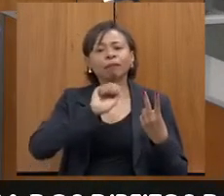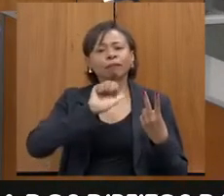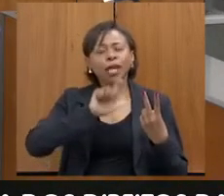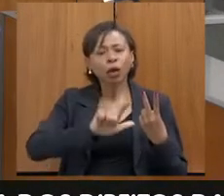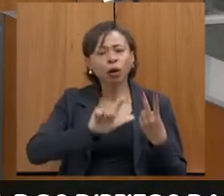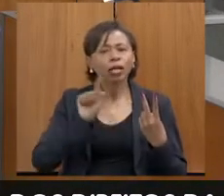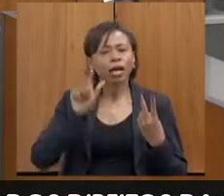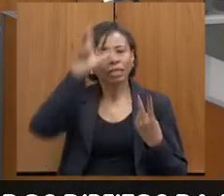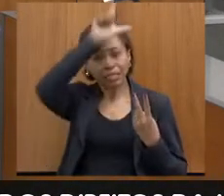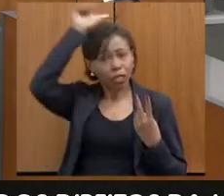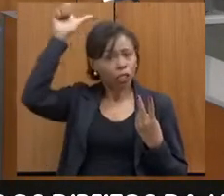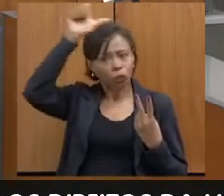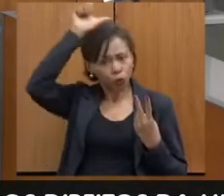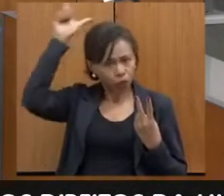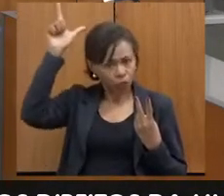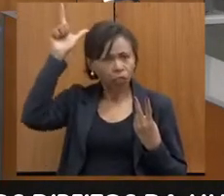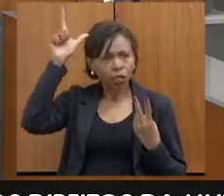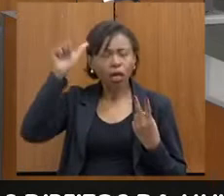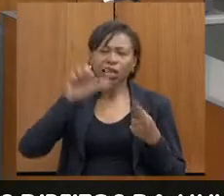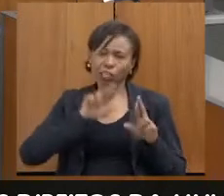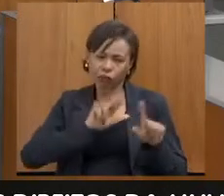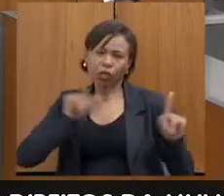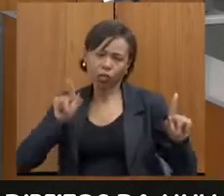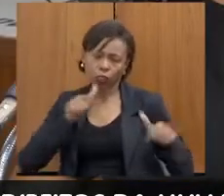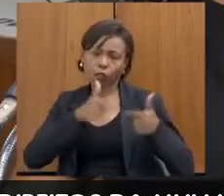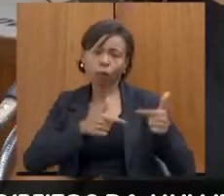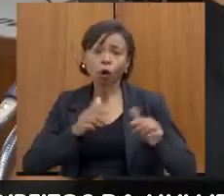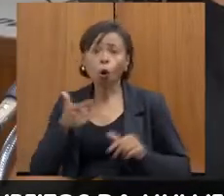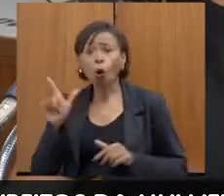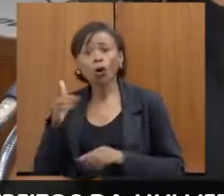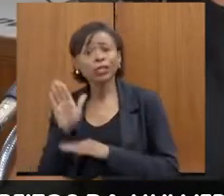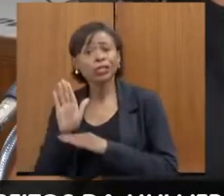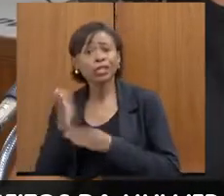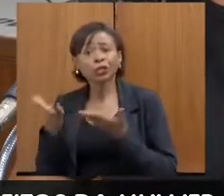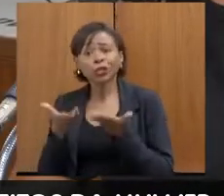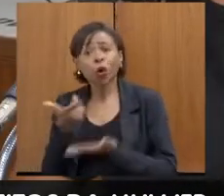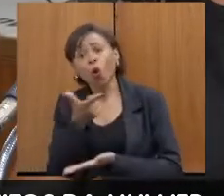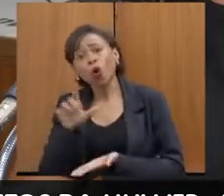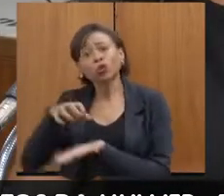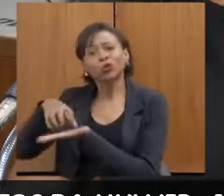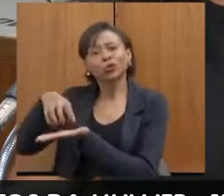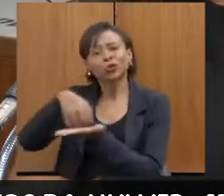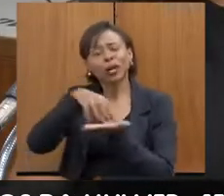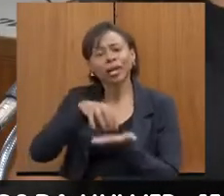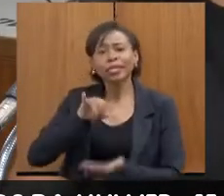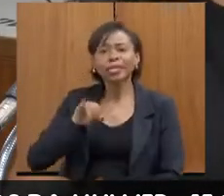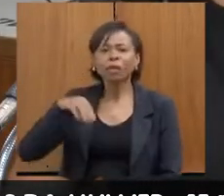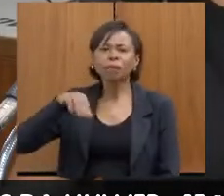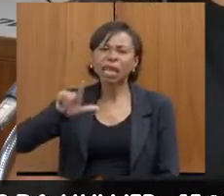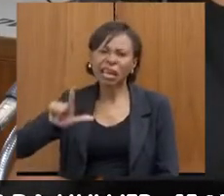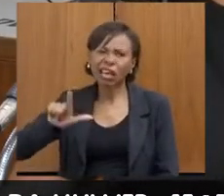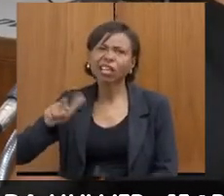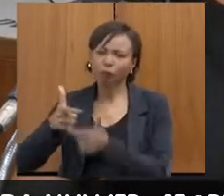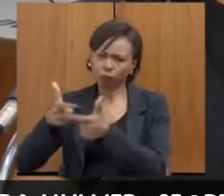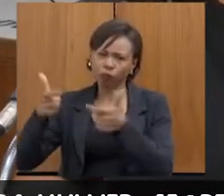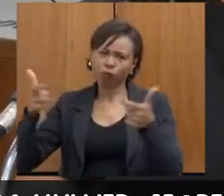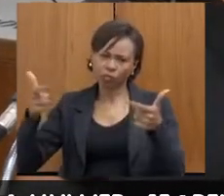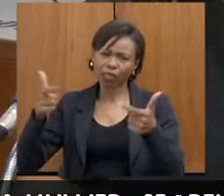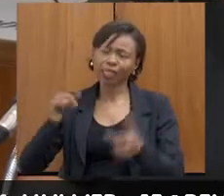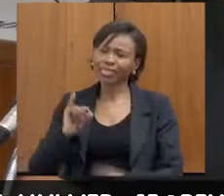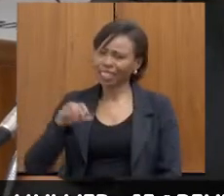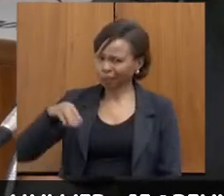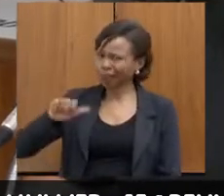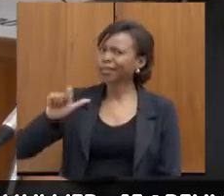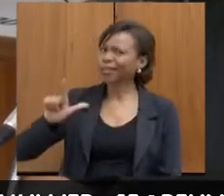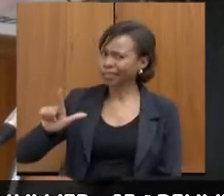que atua um pouquinho diferente da gente. Os demais assistentes sociais são todos lotados em outros órgãos, grande maioria IML, grande maioria IML.